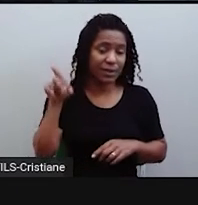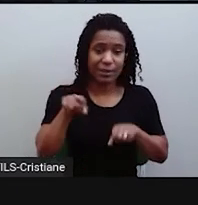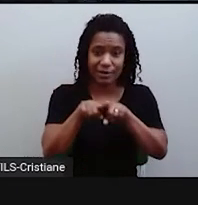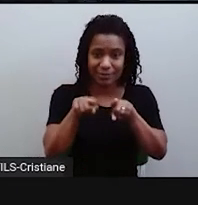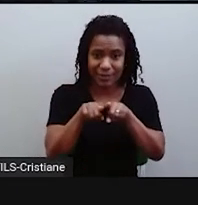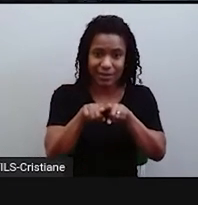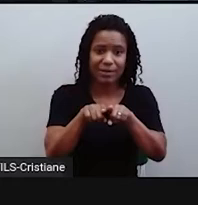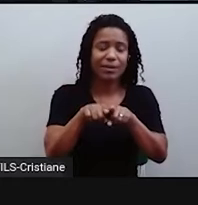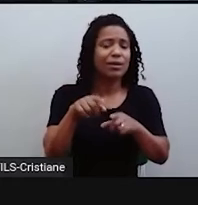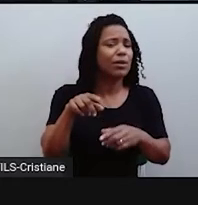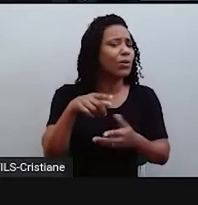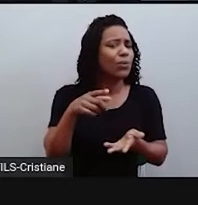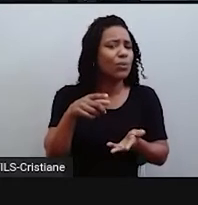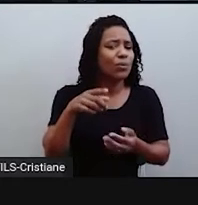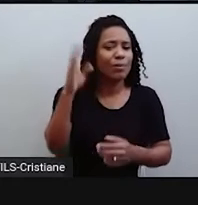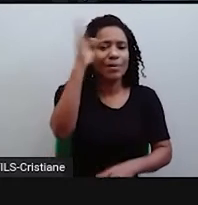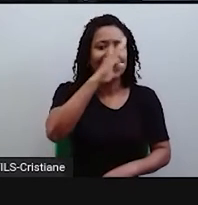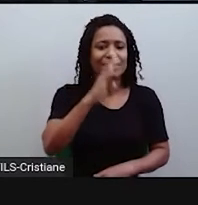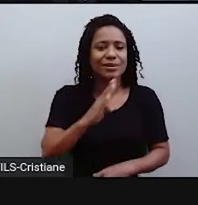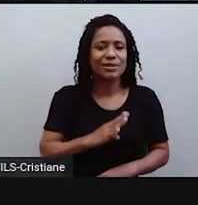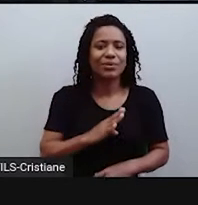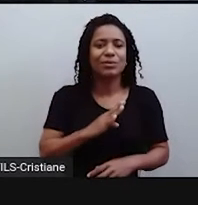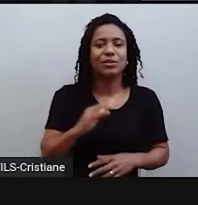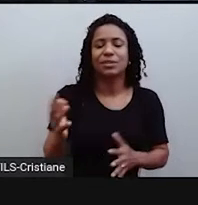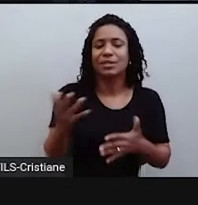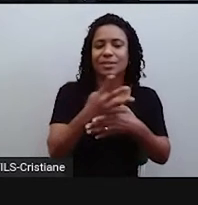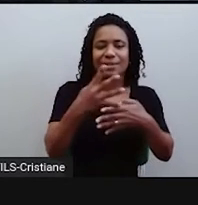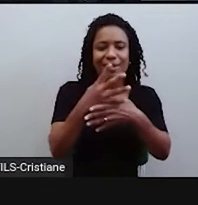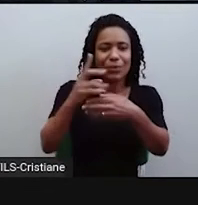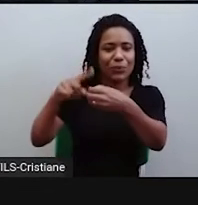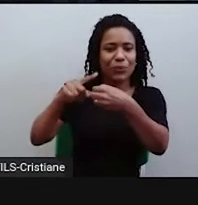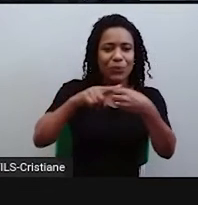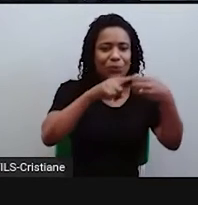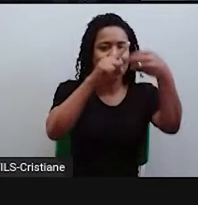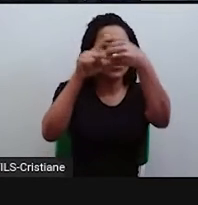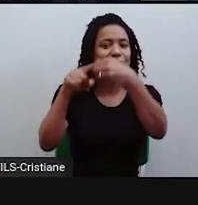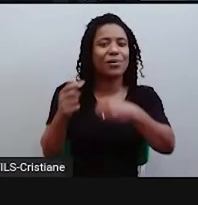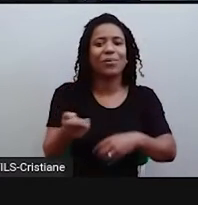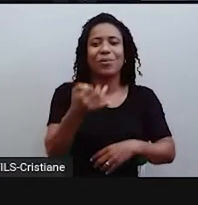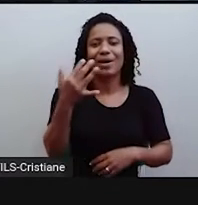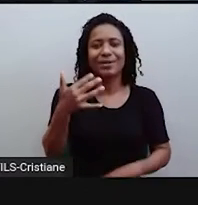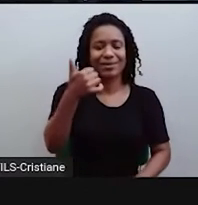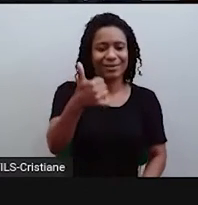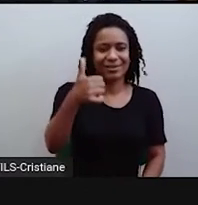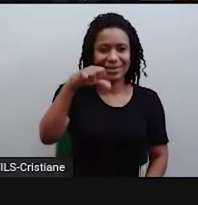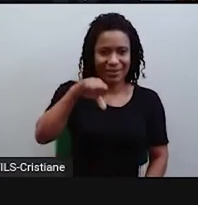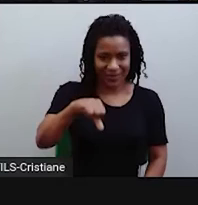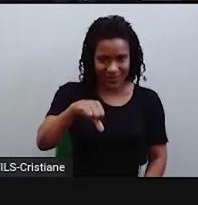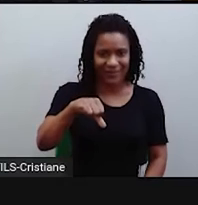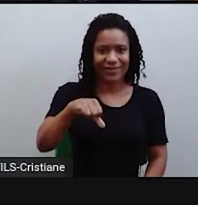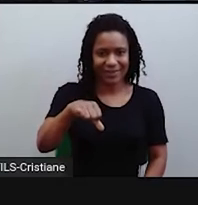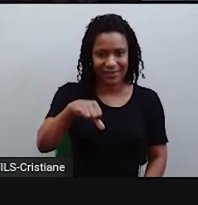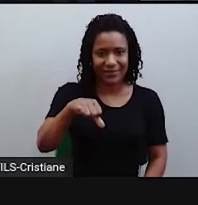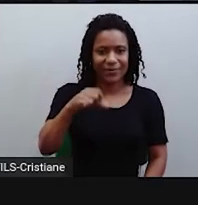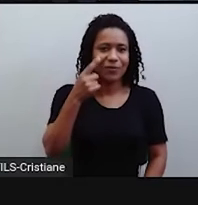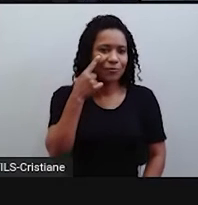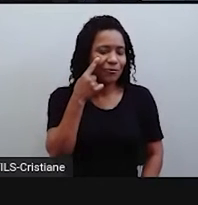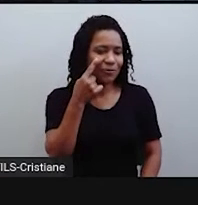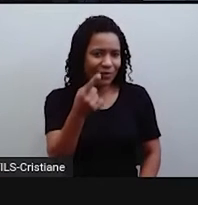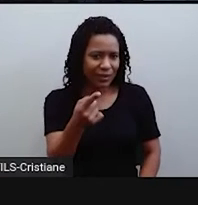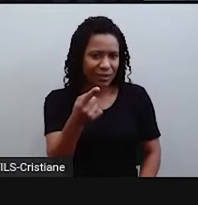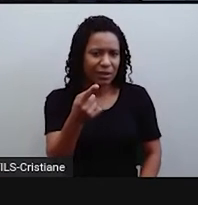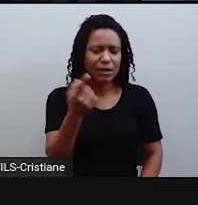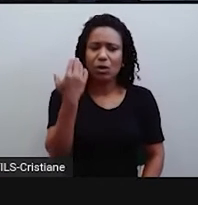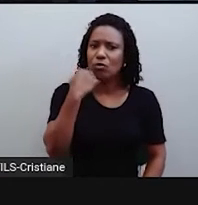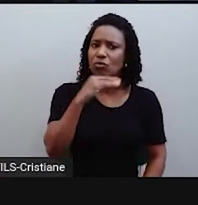possuía 19 províncias nesse período. gente, né? Tava no período Brasil-Império, esse que vocês estão assistindo, a novela